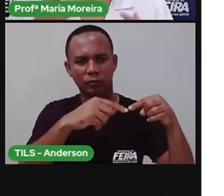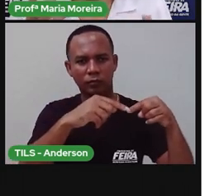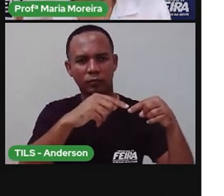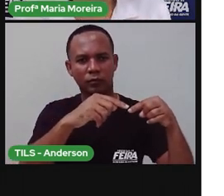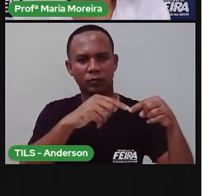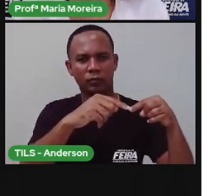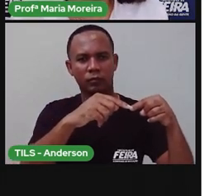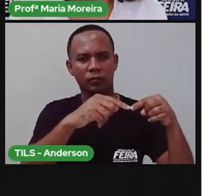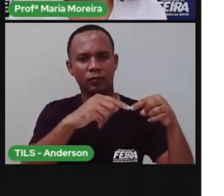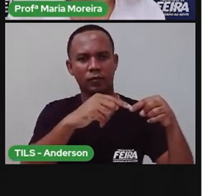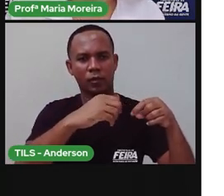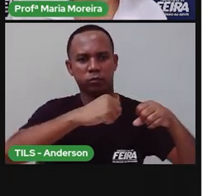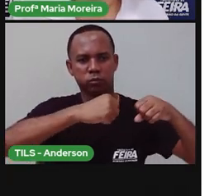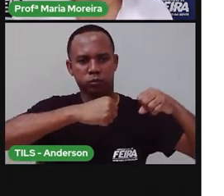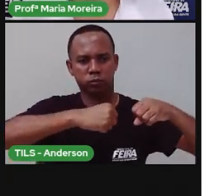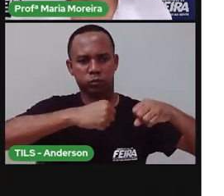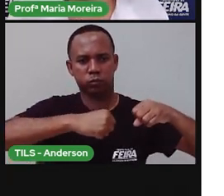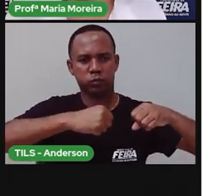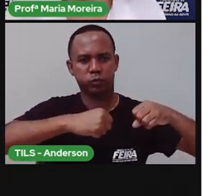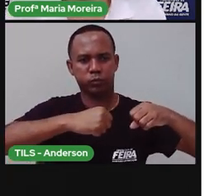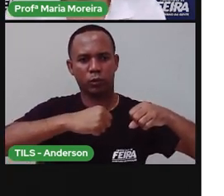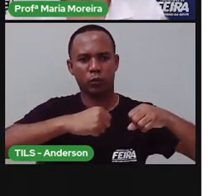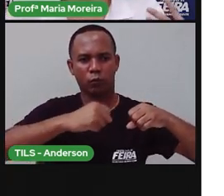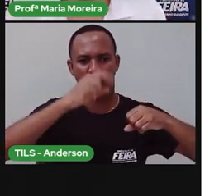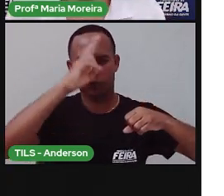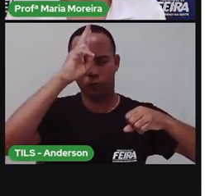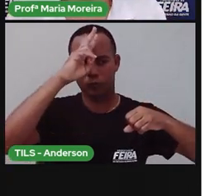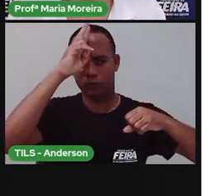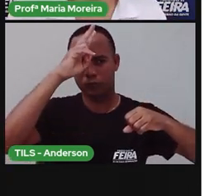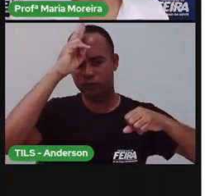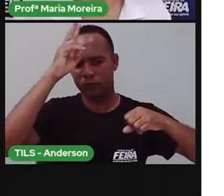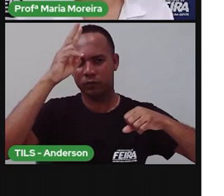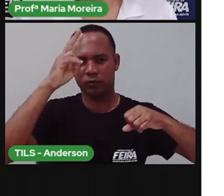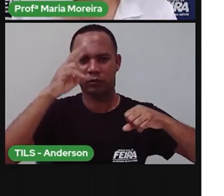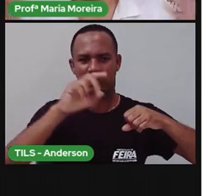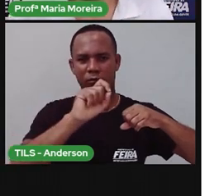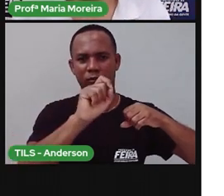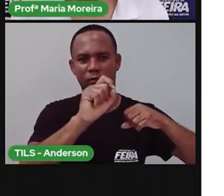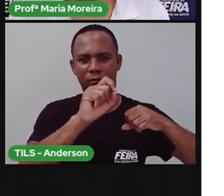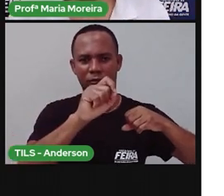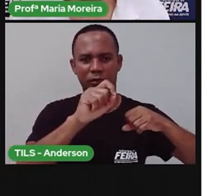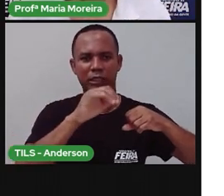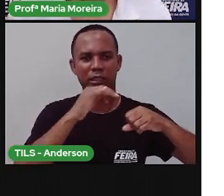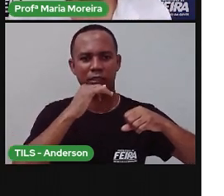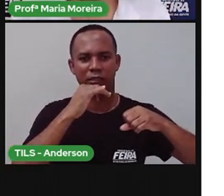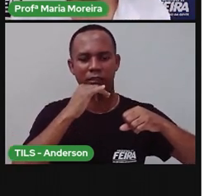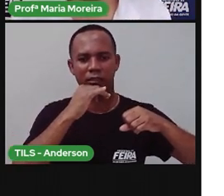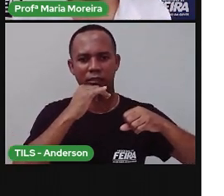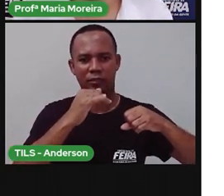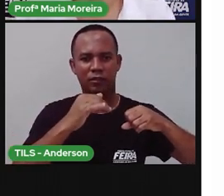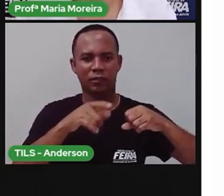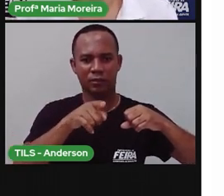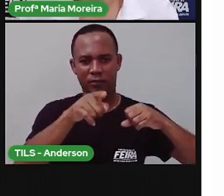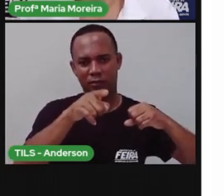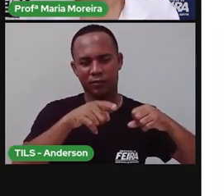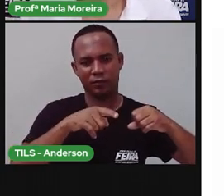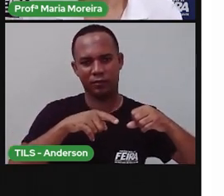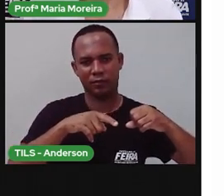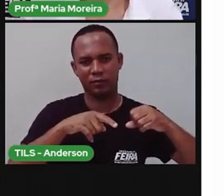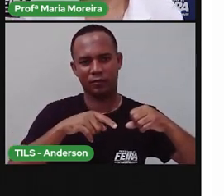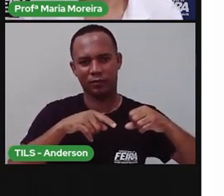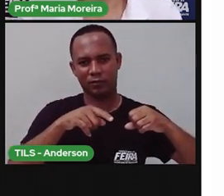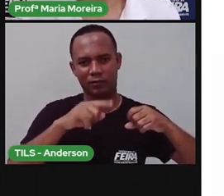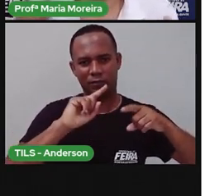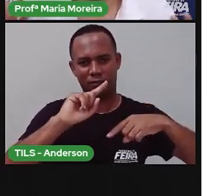Ele já vira um franguinho, pessoal aí da... que cria animais, independente se tá na zona rural ou na zona urbana, né?